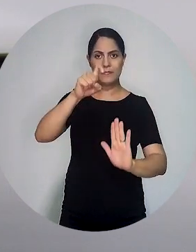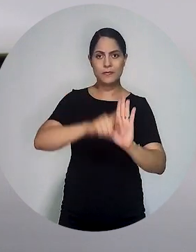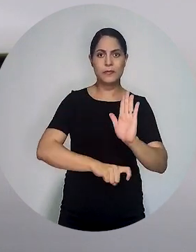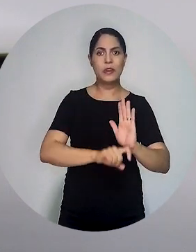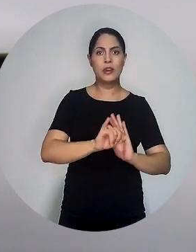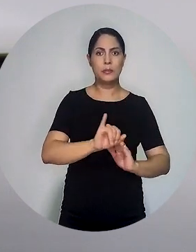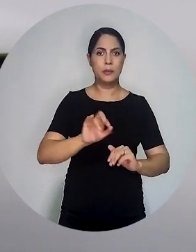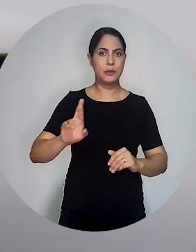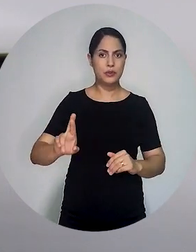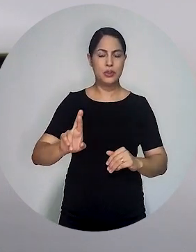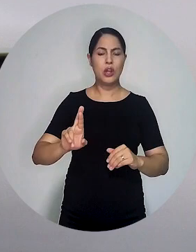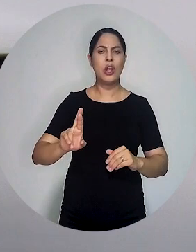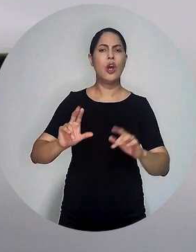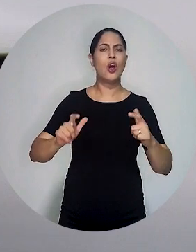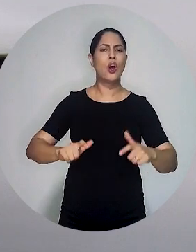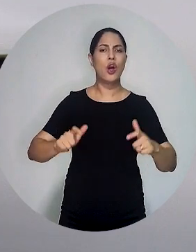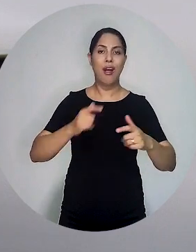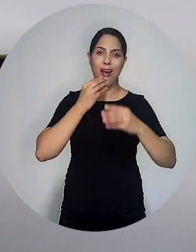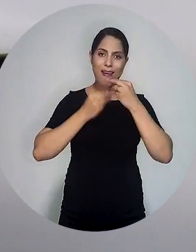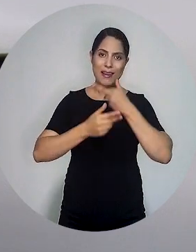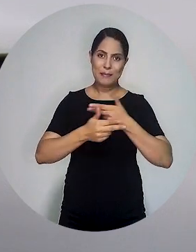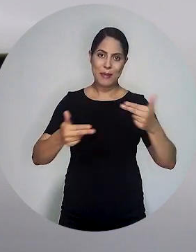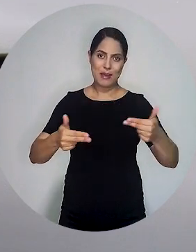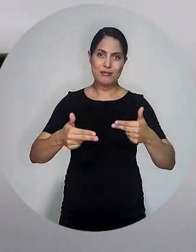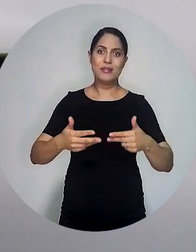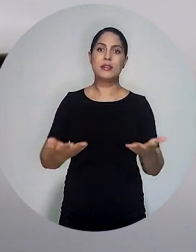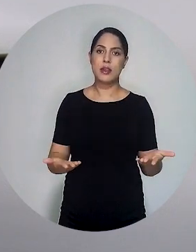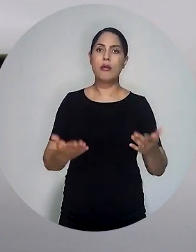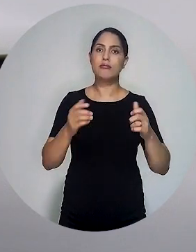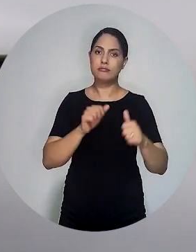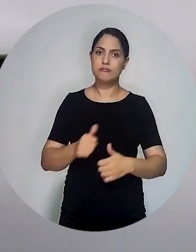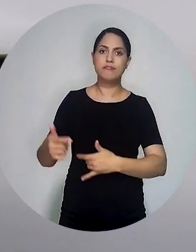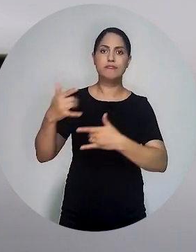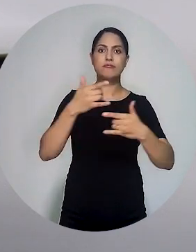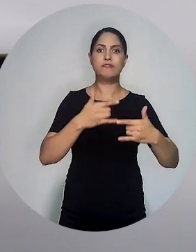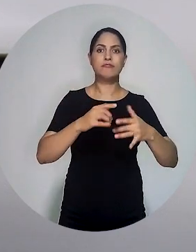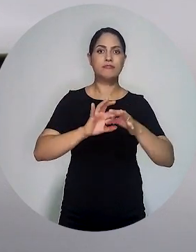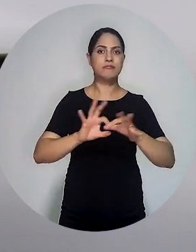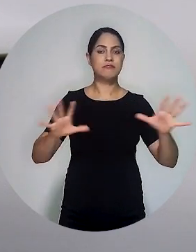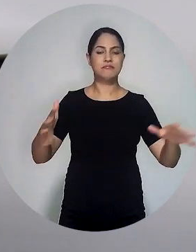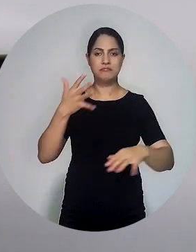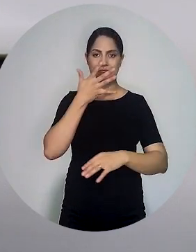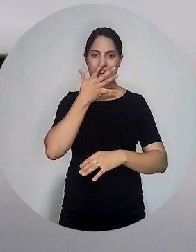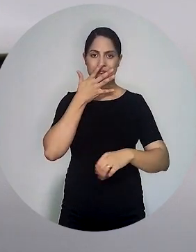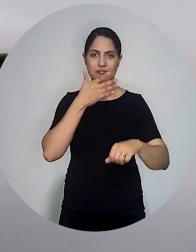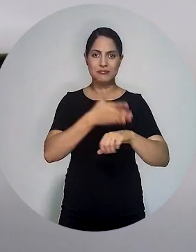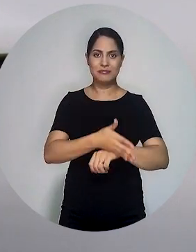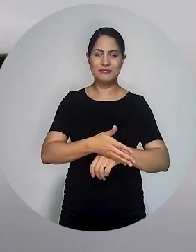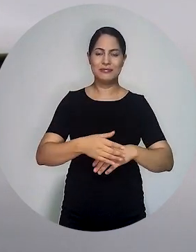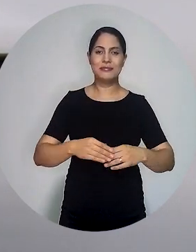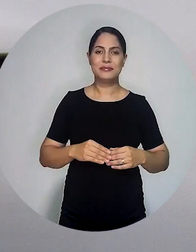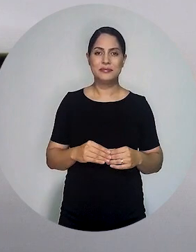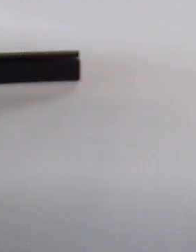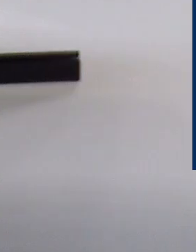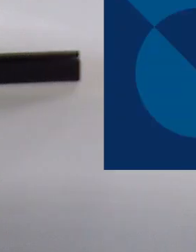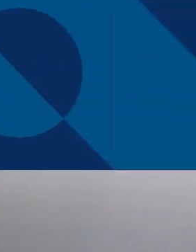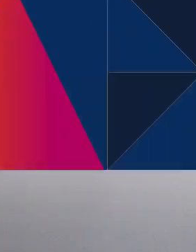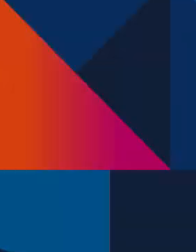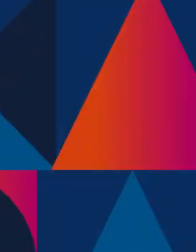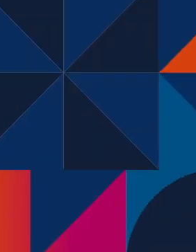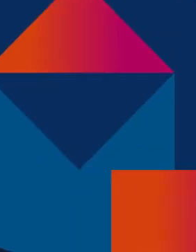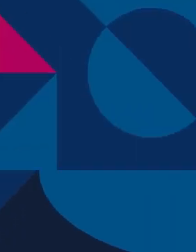acerca da inconstitucionalidade da incidência de imposto de renda nos alimentos. A transmissão foi aberta ao público.